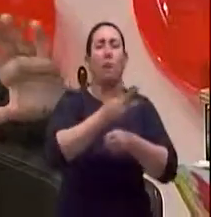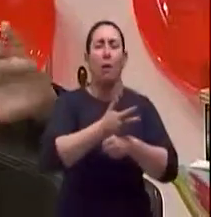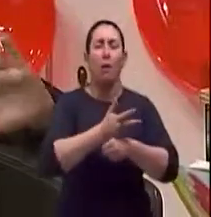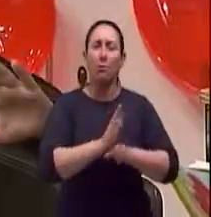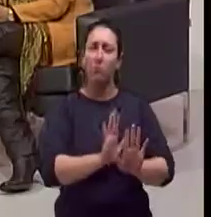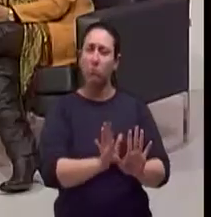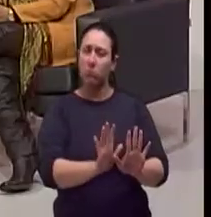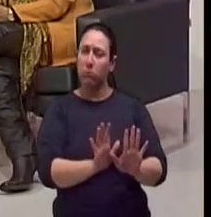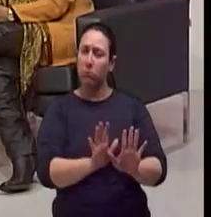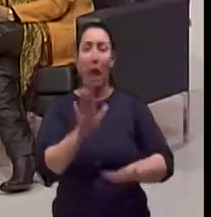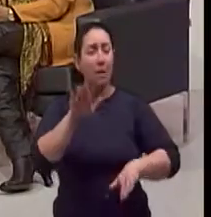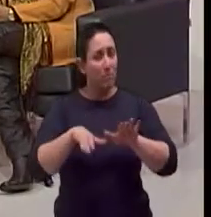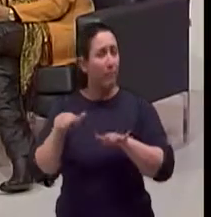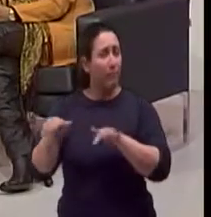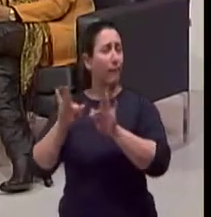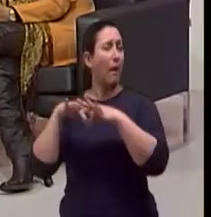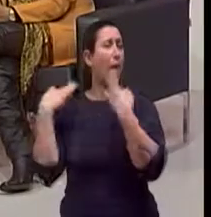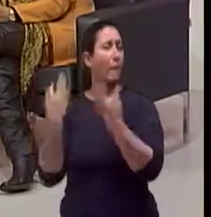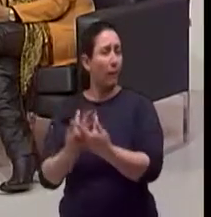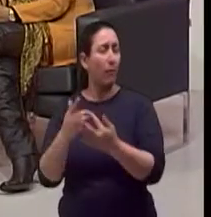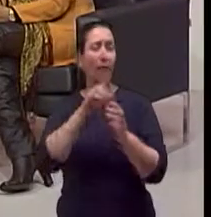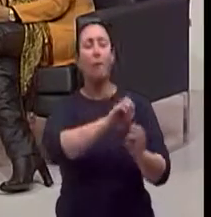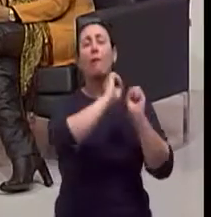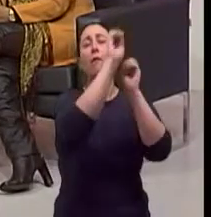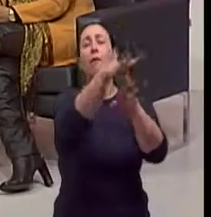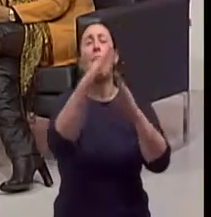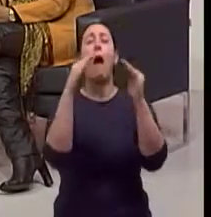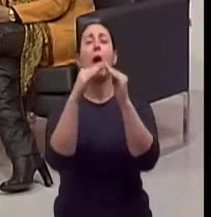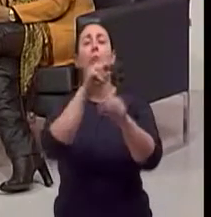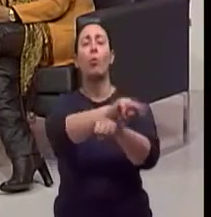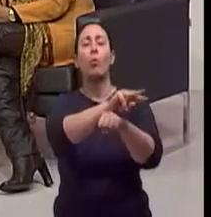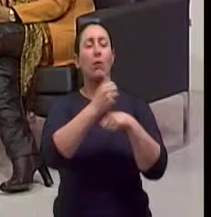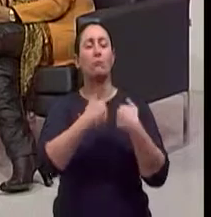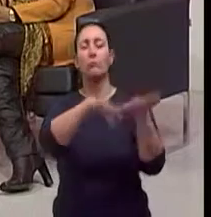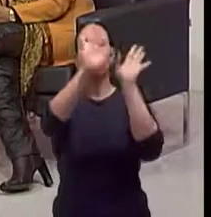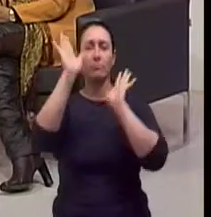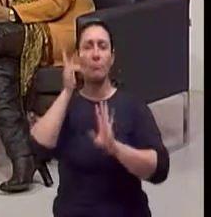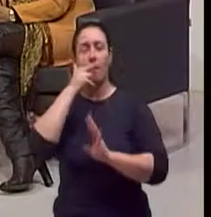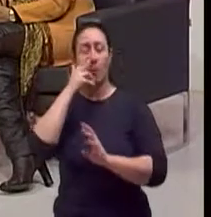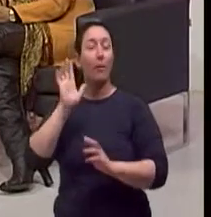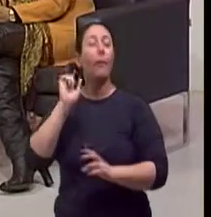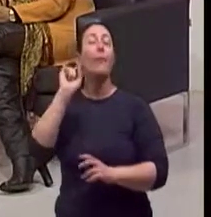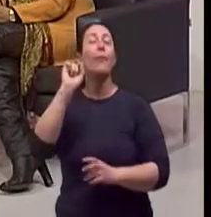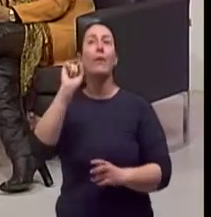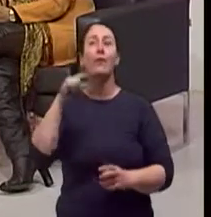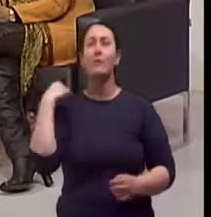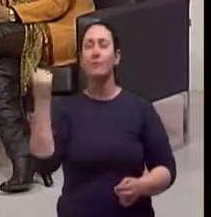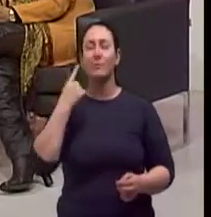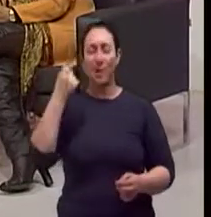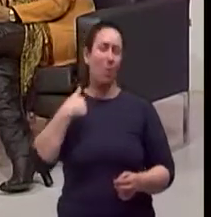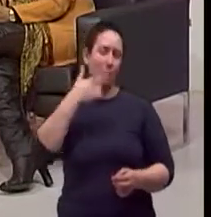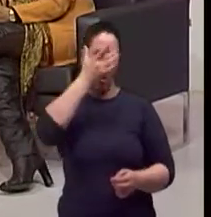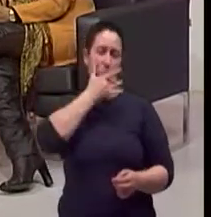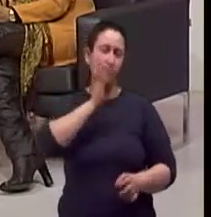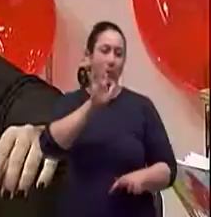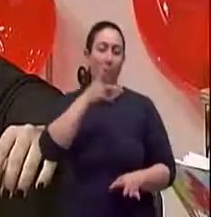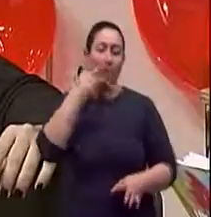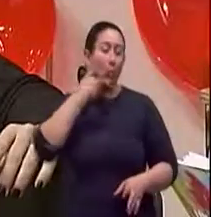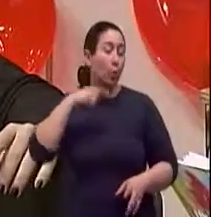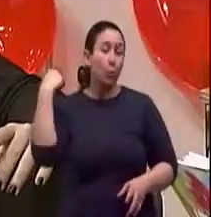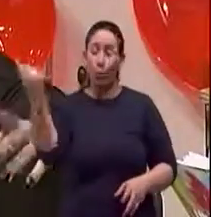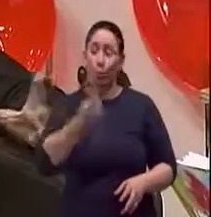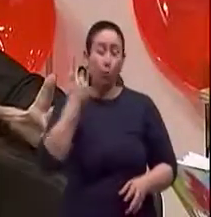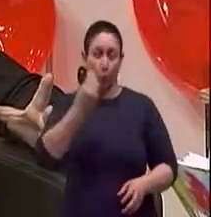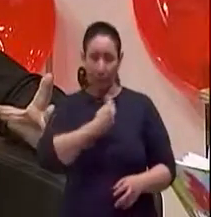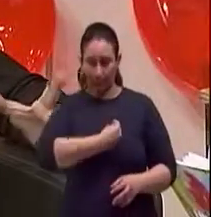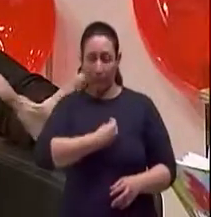supermercado. Às a família esquece ele na clínica, né? Exatamente, porque se liberou. O ideal, eu vou dizer, acho que para tudo na nossa vida.